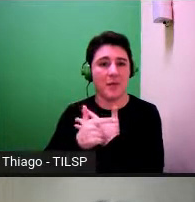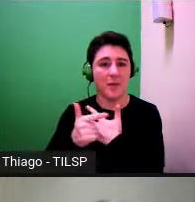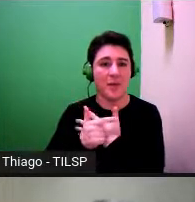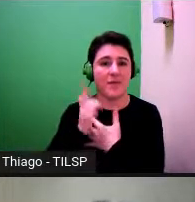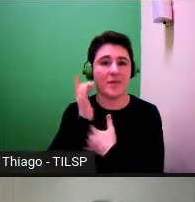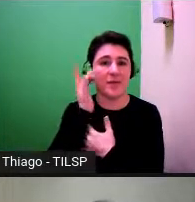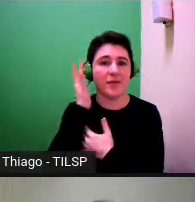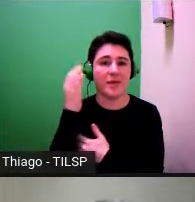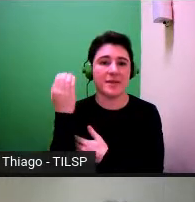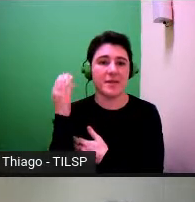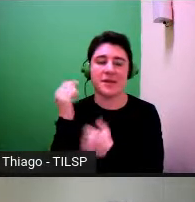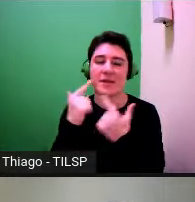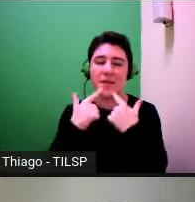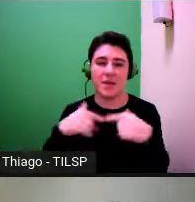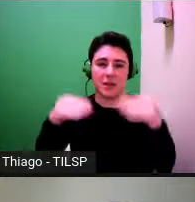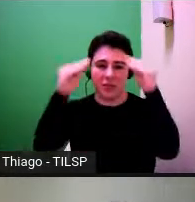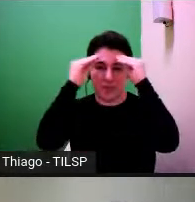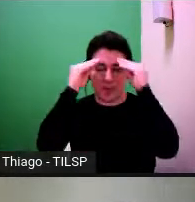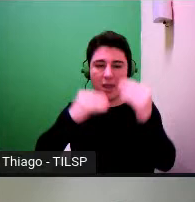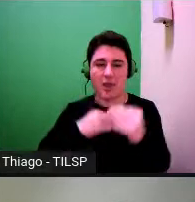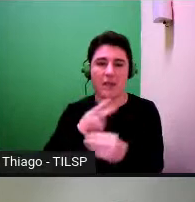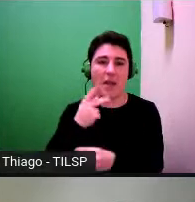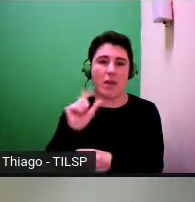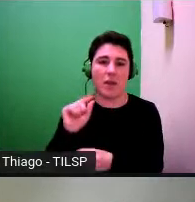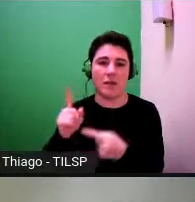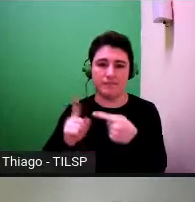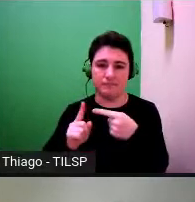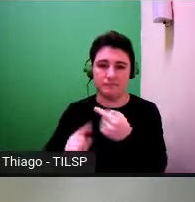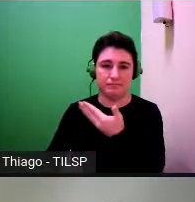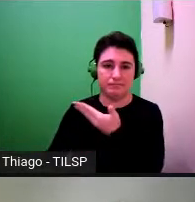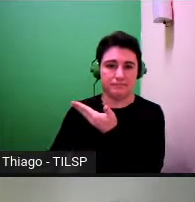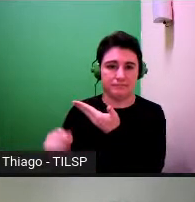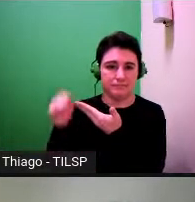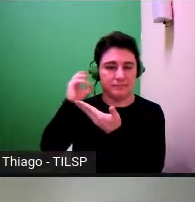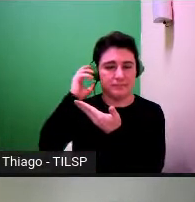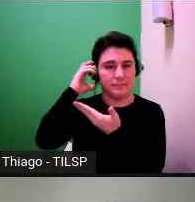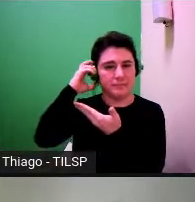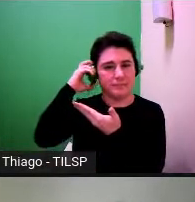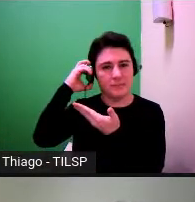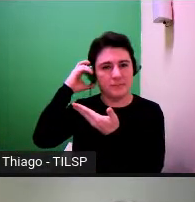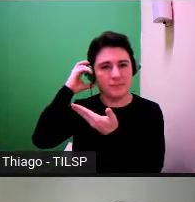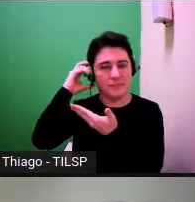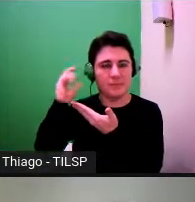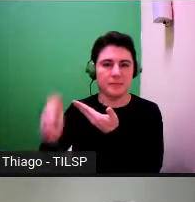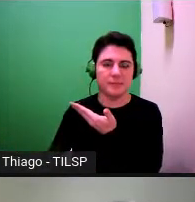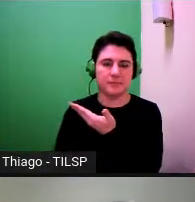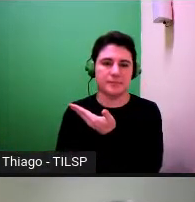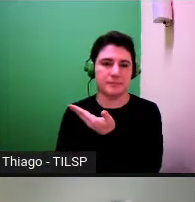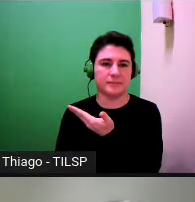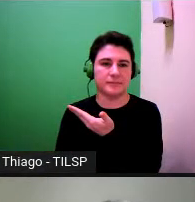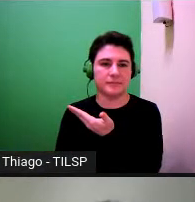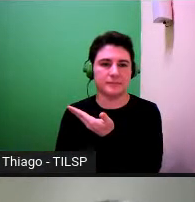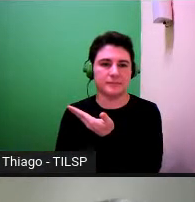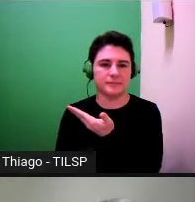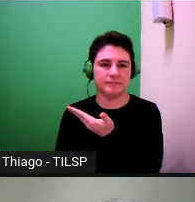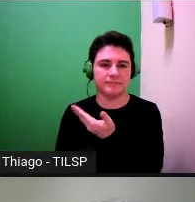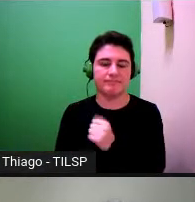ciências da linguagem eu começo por dizer o contributo desta apresentação não passou não incluiu estratégias de didatização